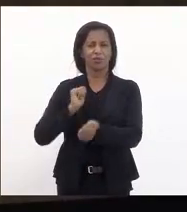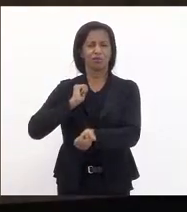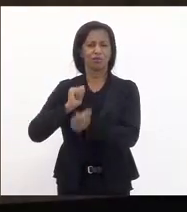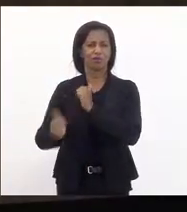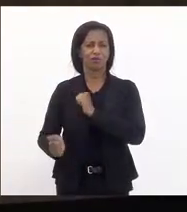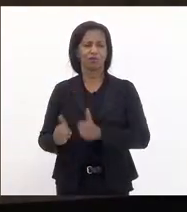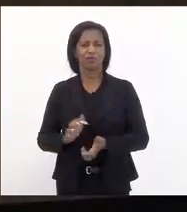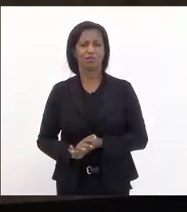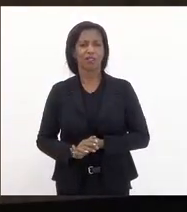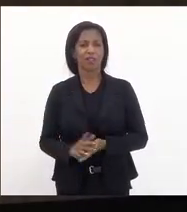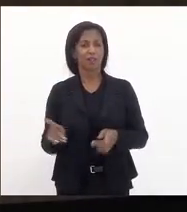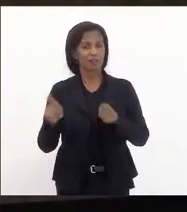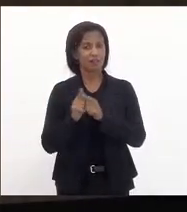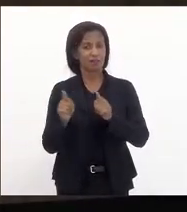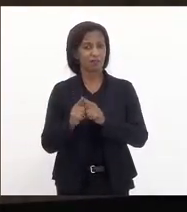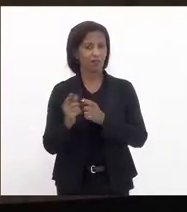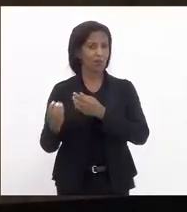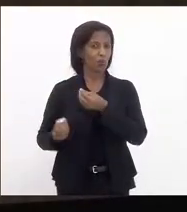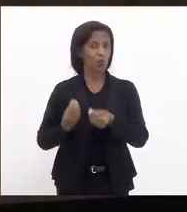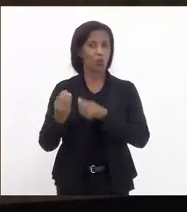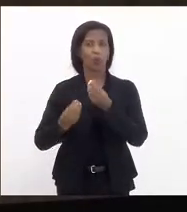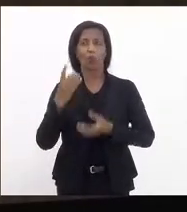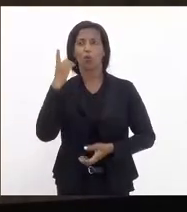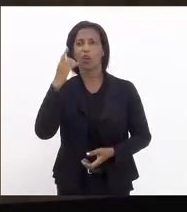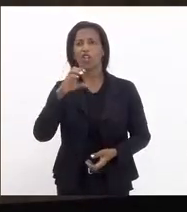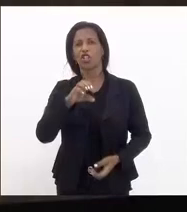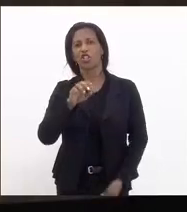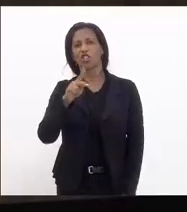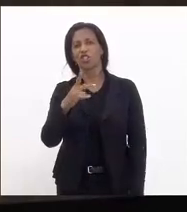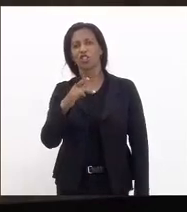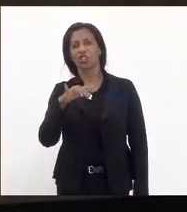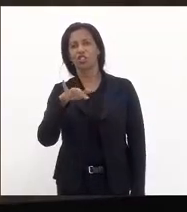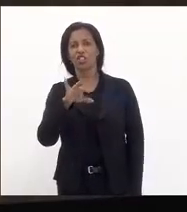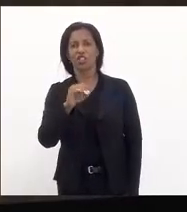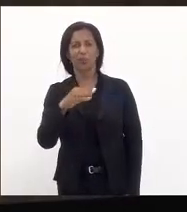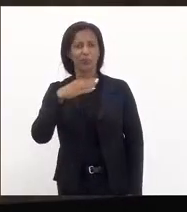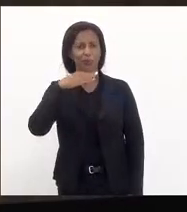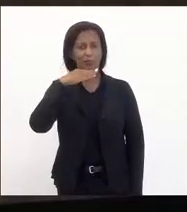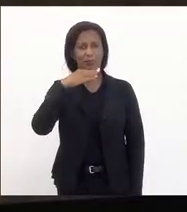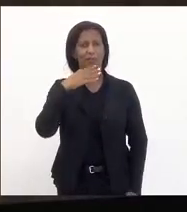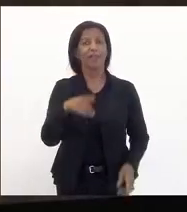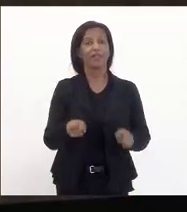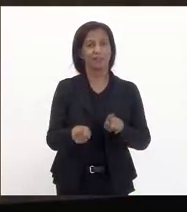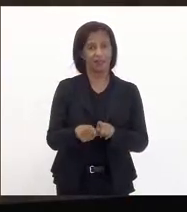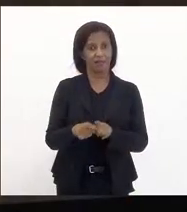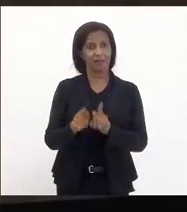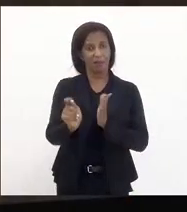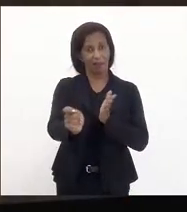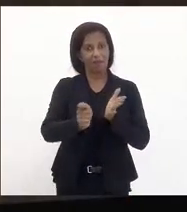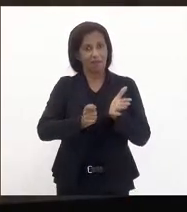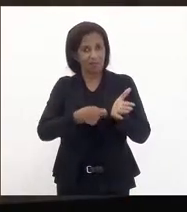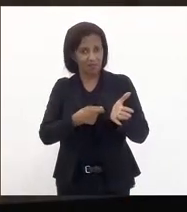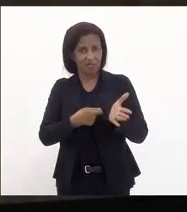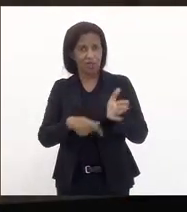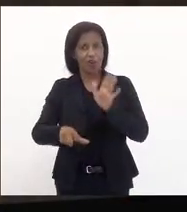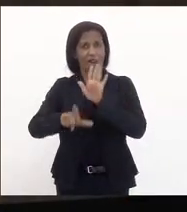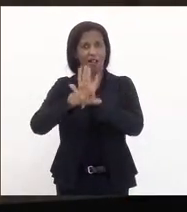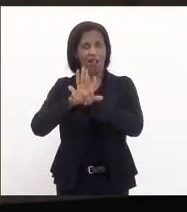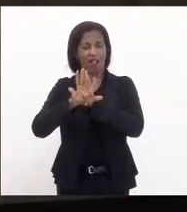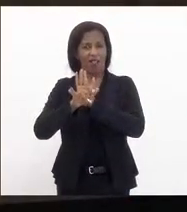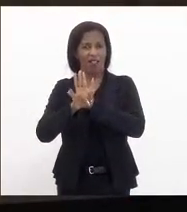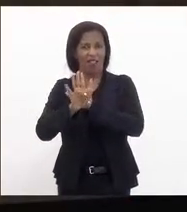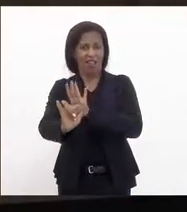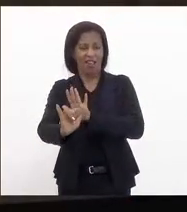feminino assim como o deputado Chiquinho da Mangueira né que também assinou a lei de